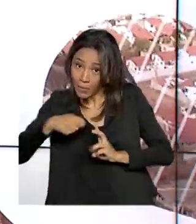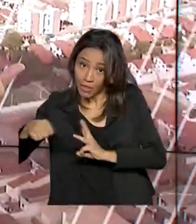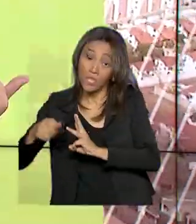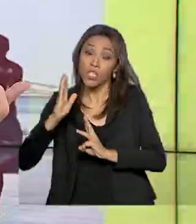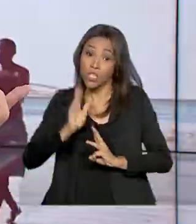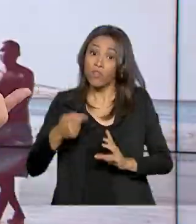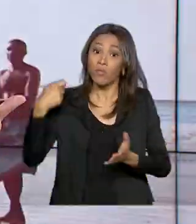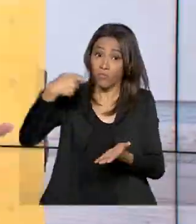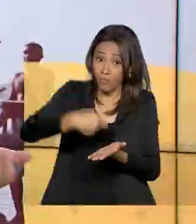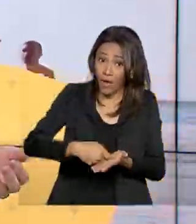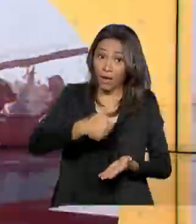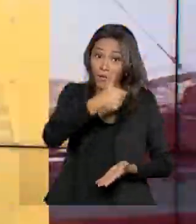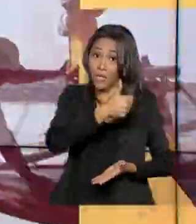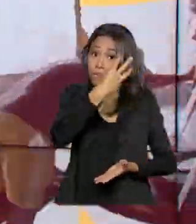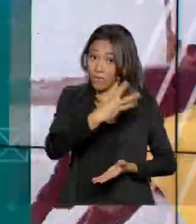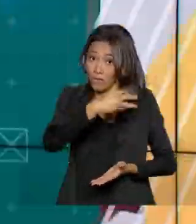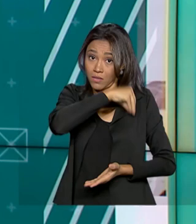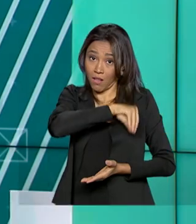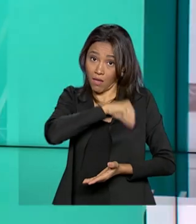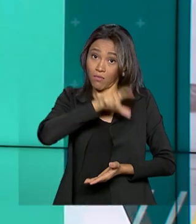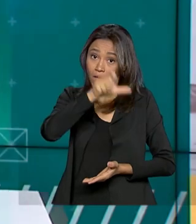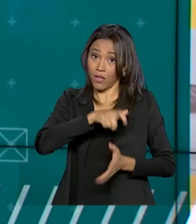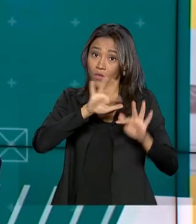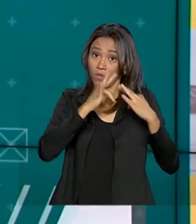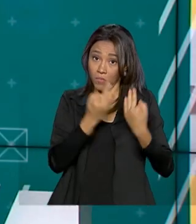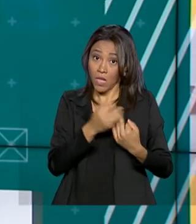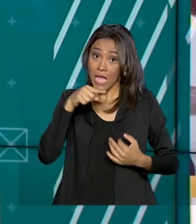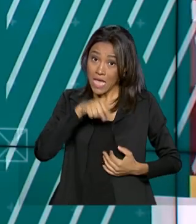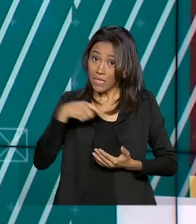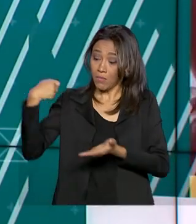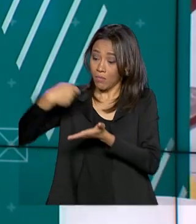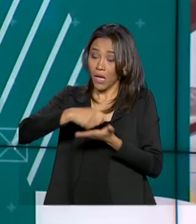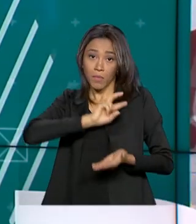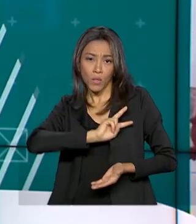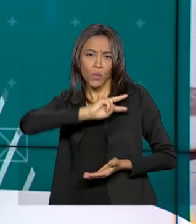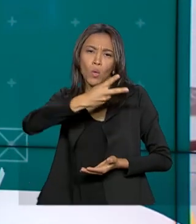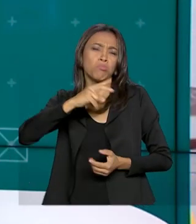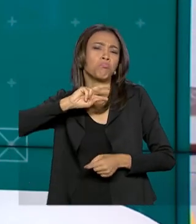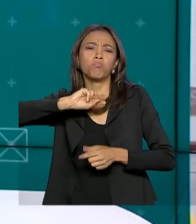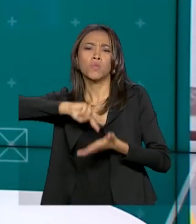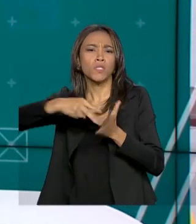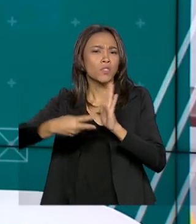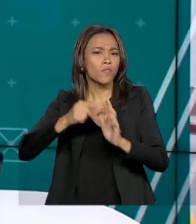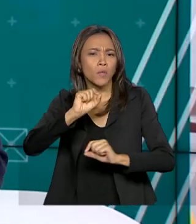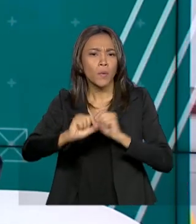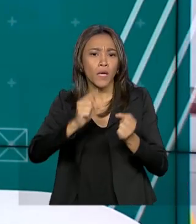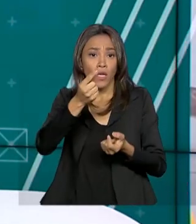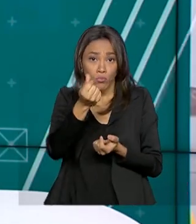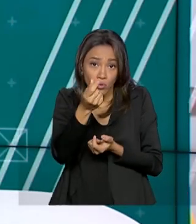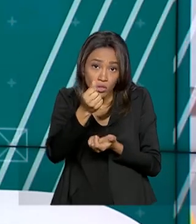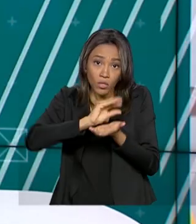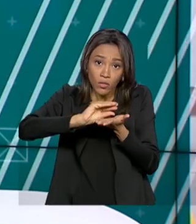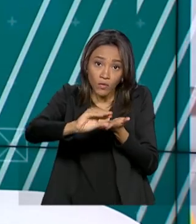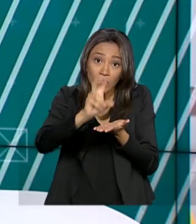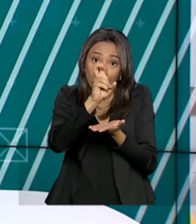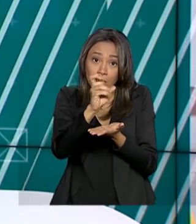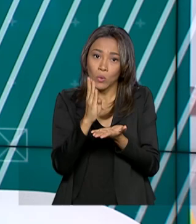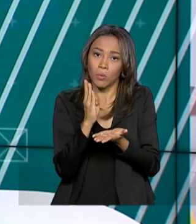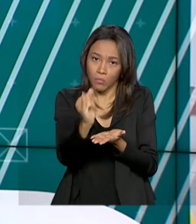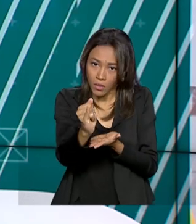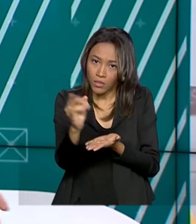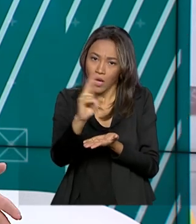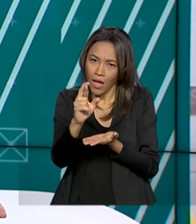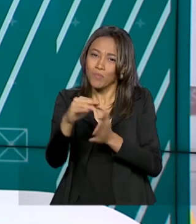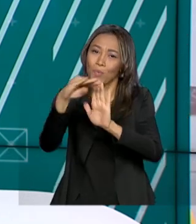Bolsa Família no ano passado. Esse pagamento em dobro para os beneficiários representa um repasse de 5 bilhões de reais ao programa,